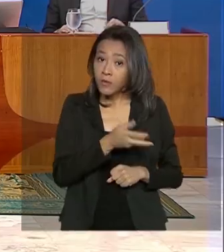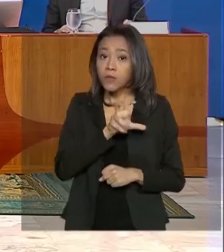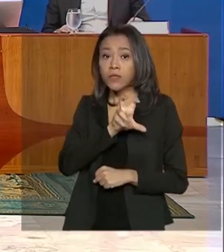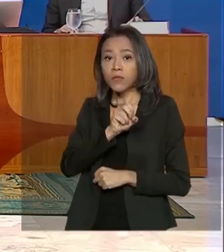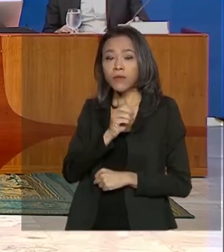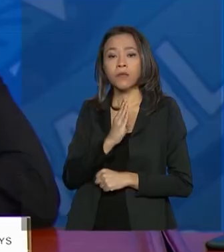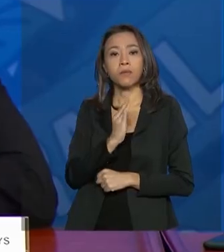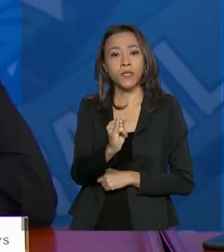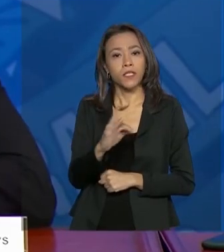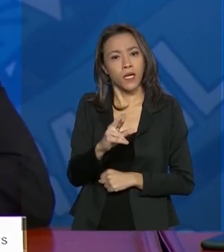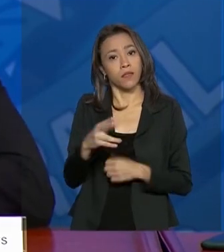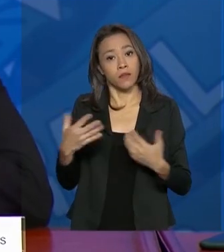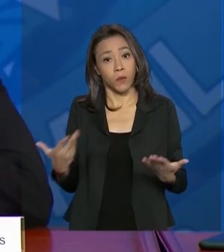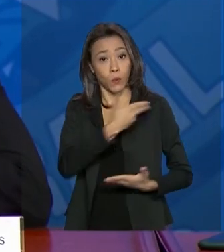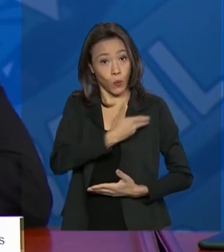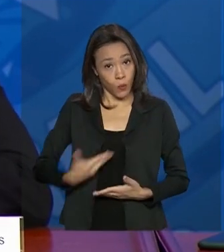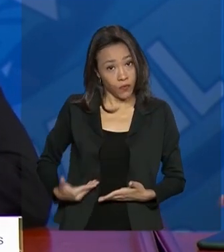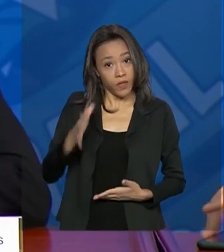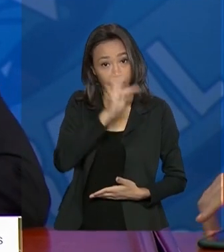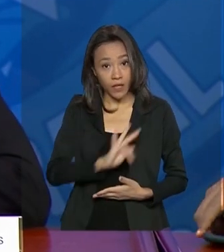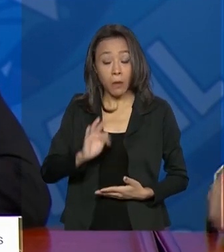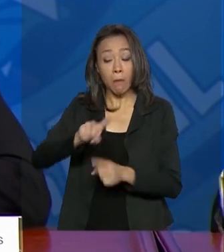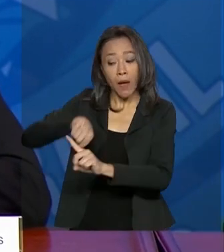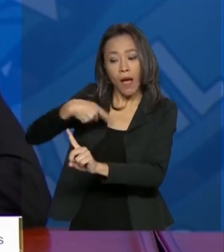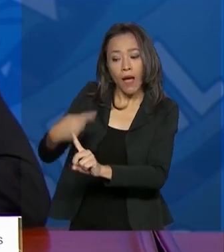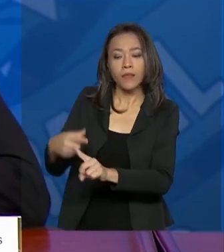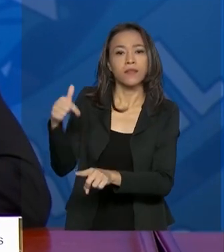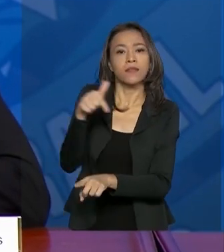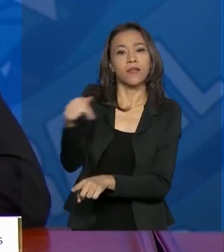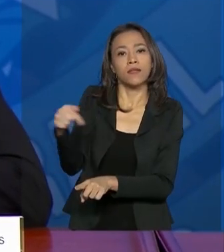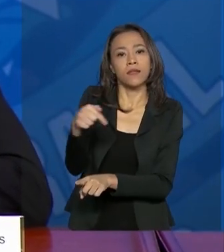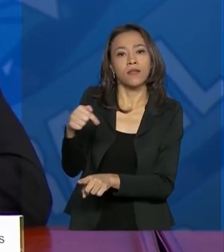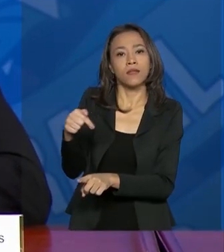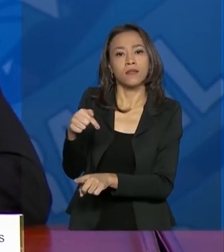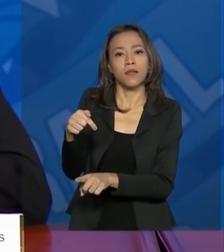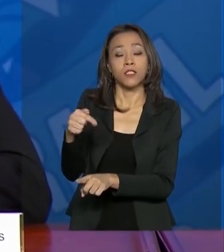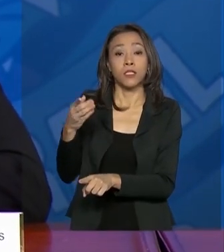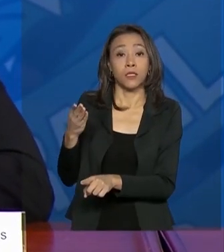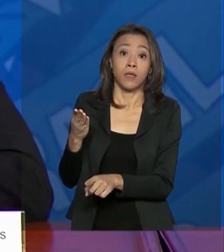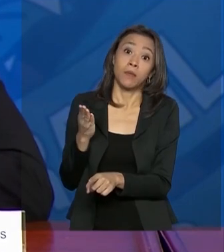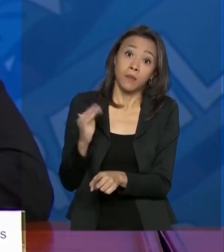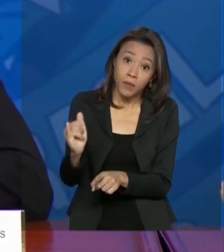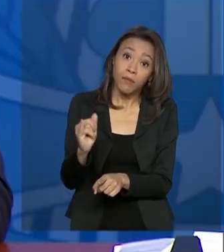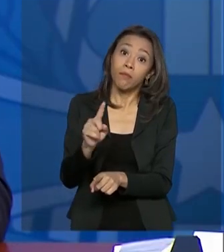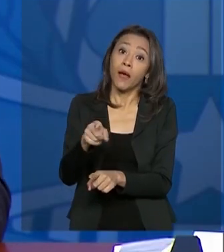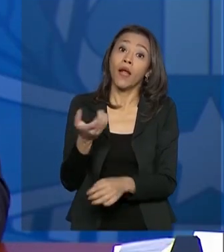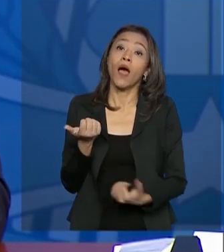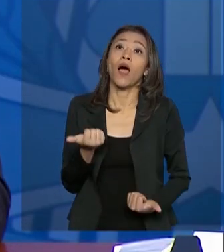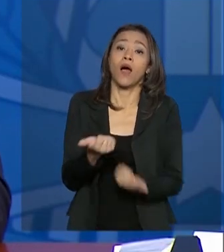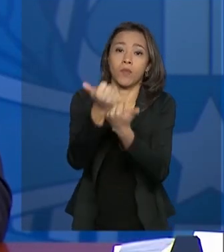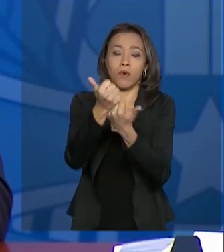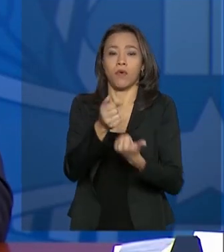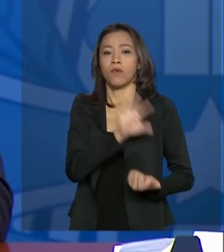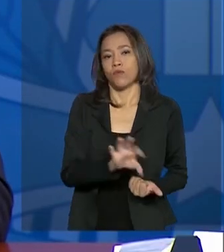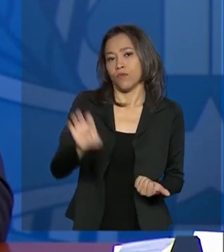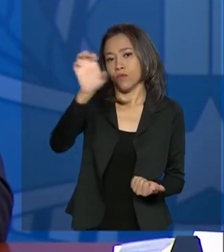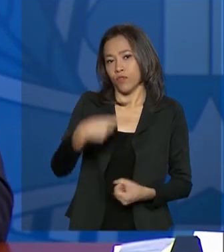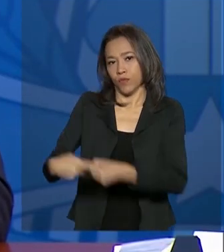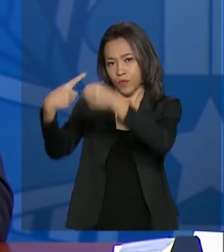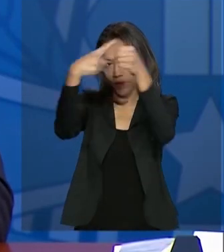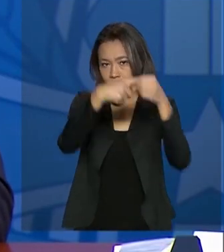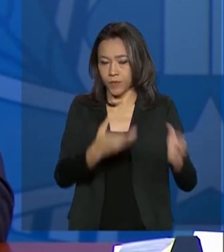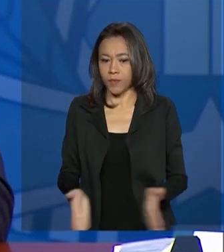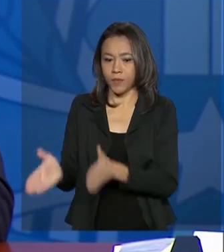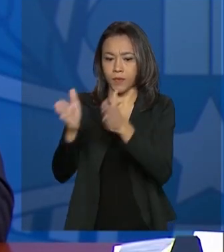reais, o governo propõe mais 77 bilhões para as unidades da federação. A proposta inclui medidas como